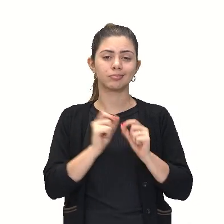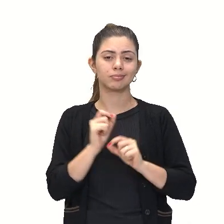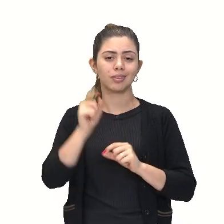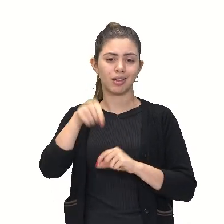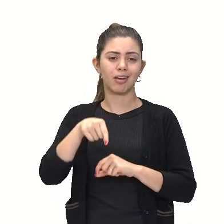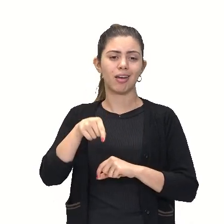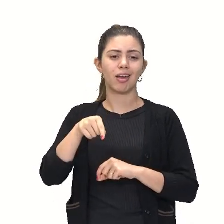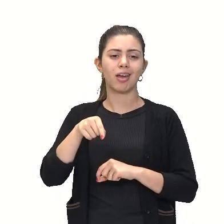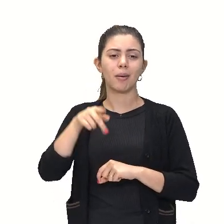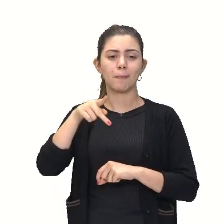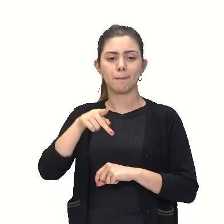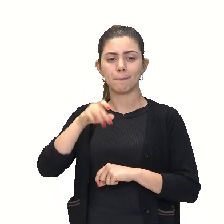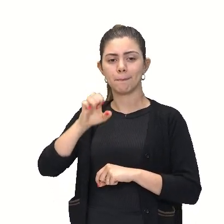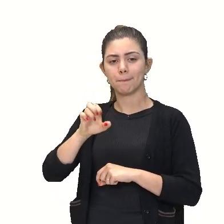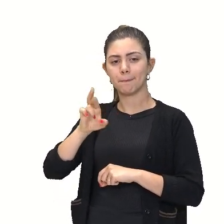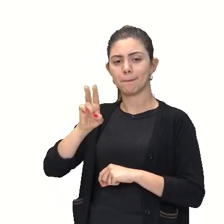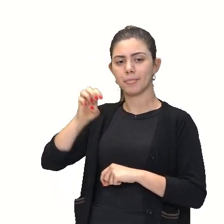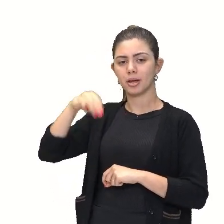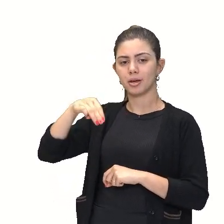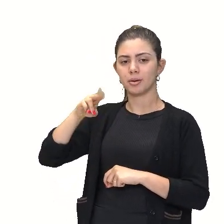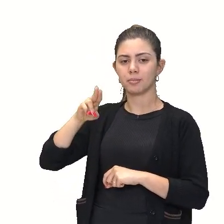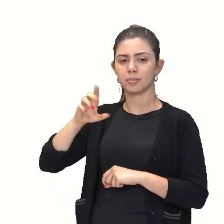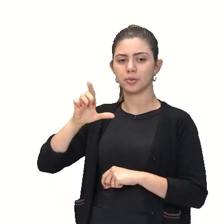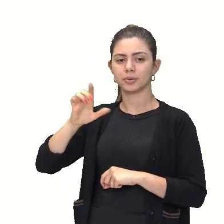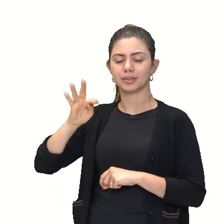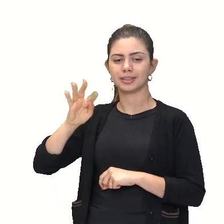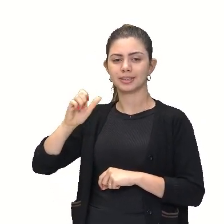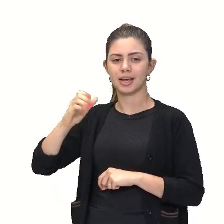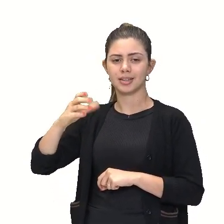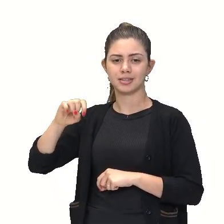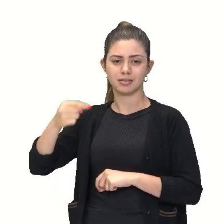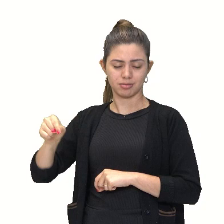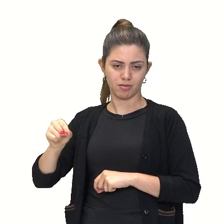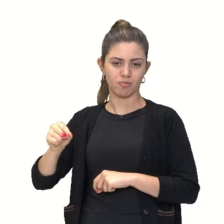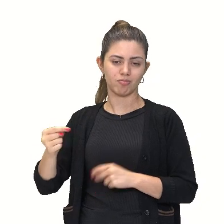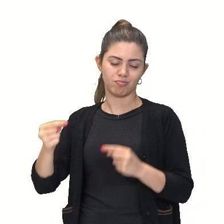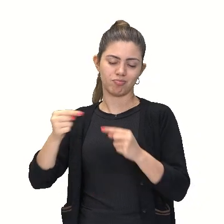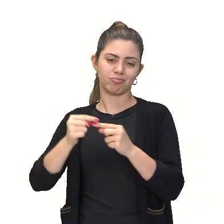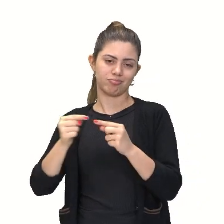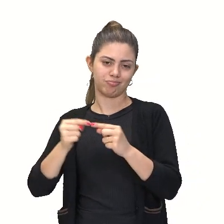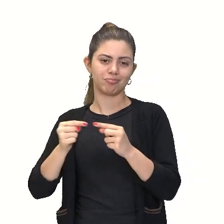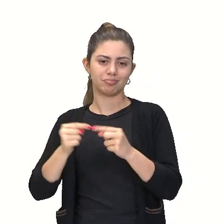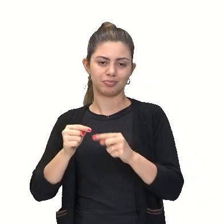de permutação. Olha, você está permutando.